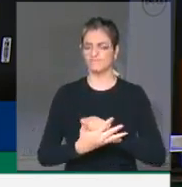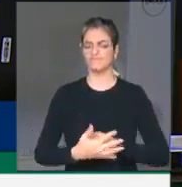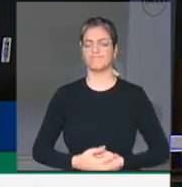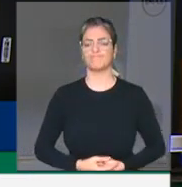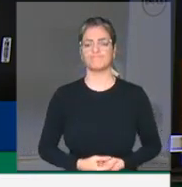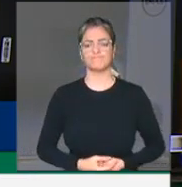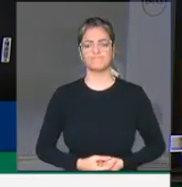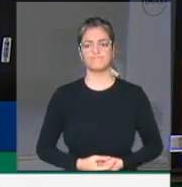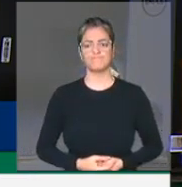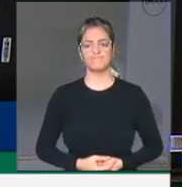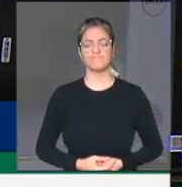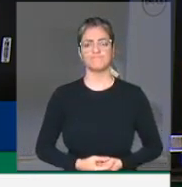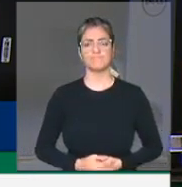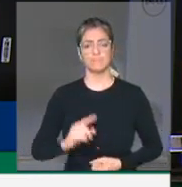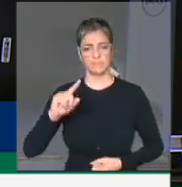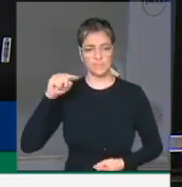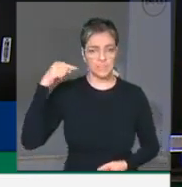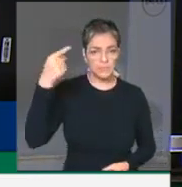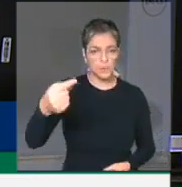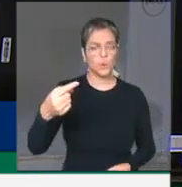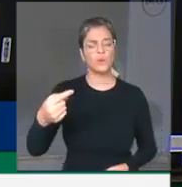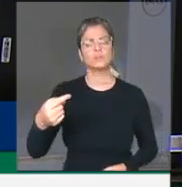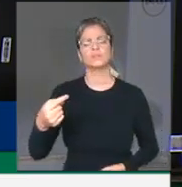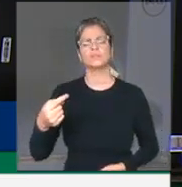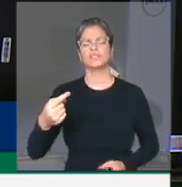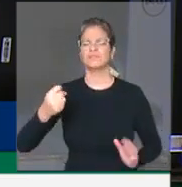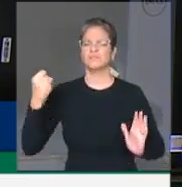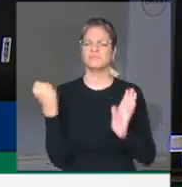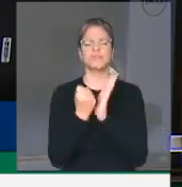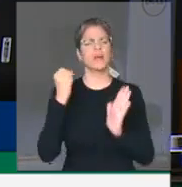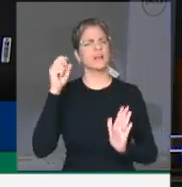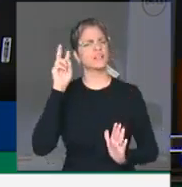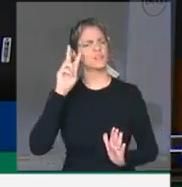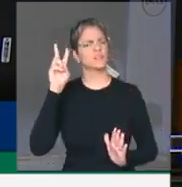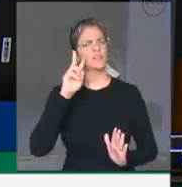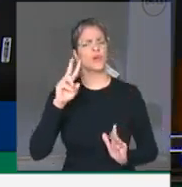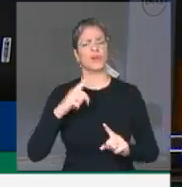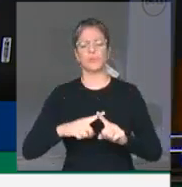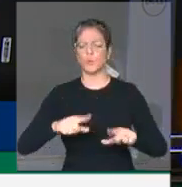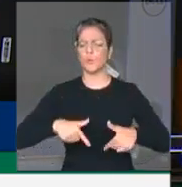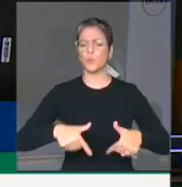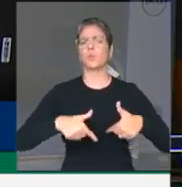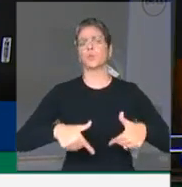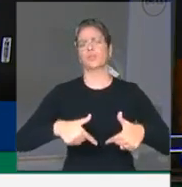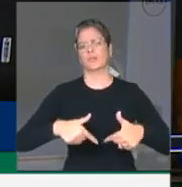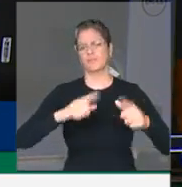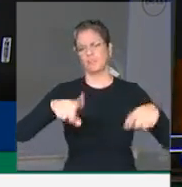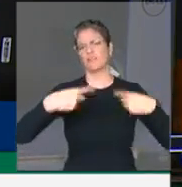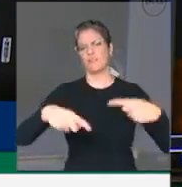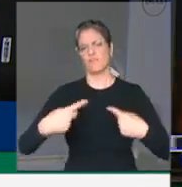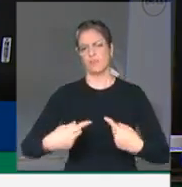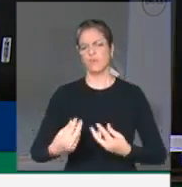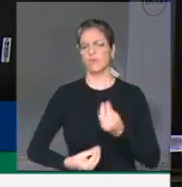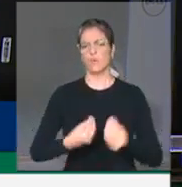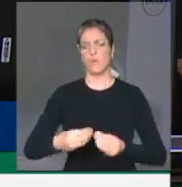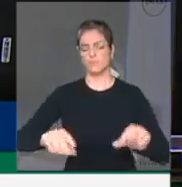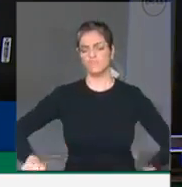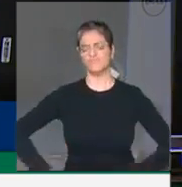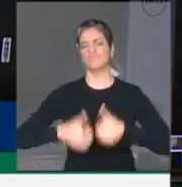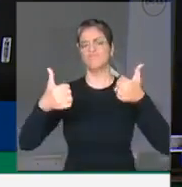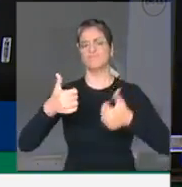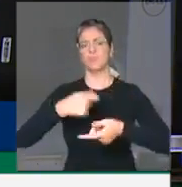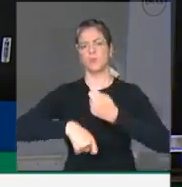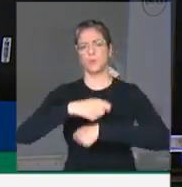Vencida esta etapa, ficará um legado de imensos desafios a enfrentar. O primeiro deles é a reconstrução da nossa economia.